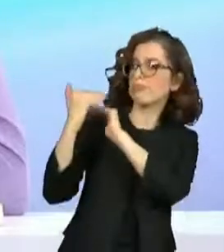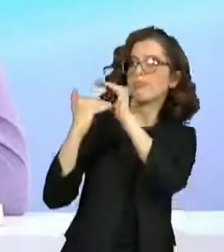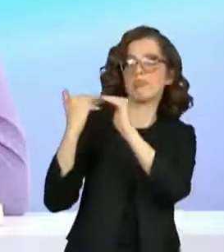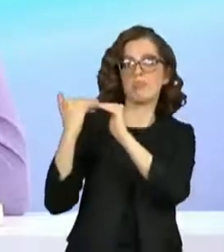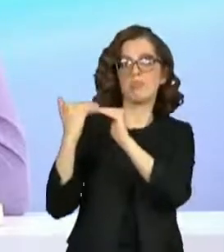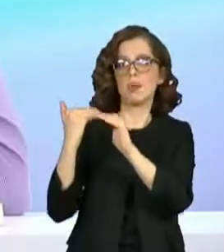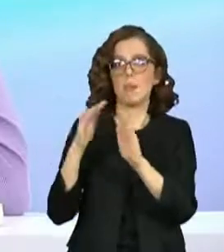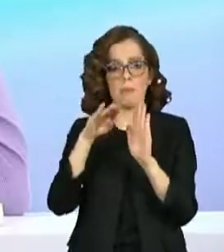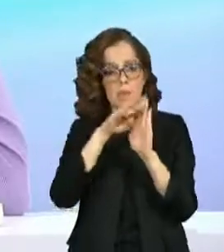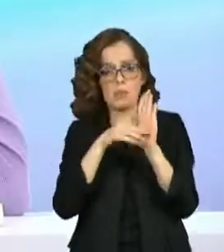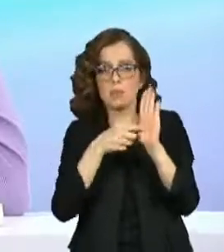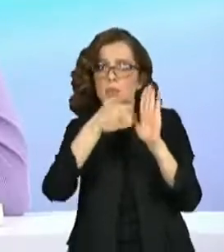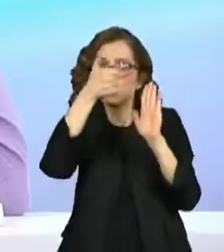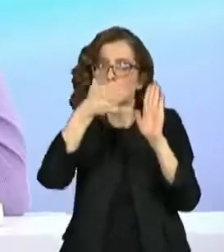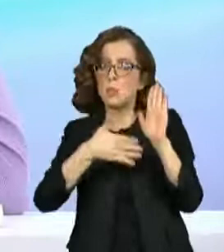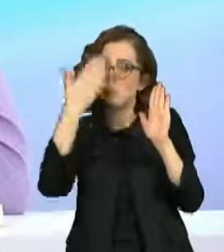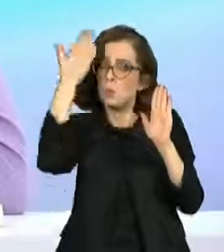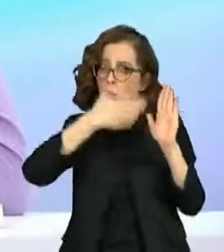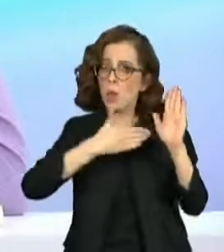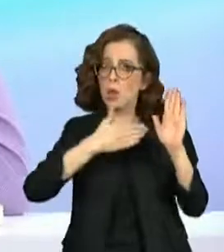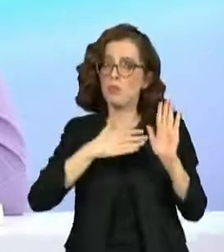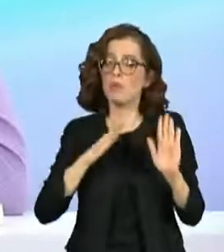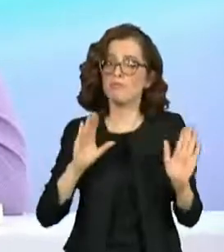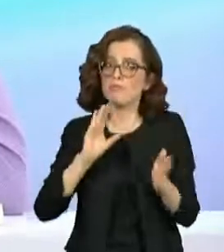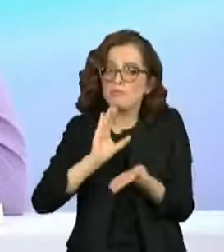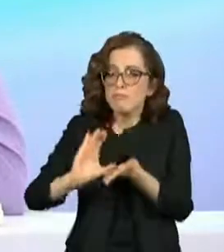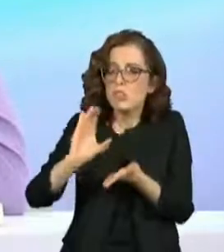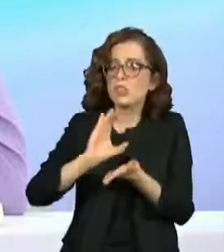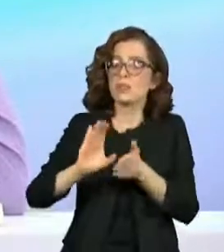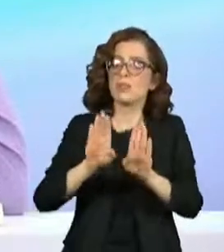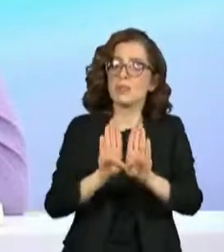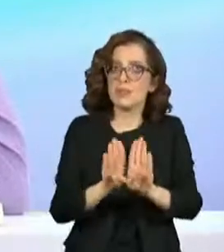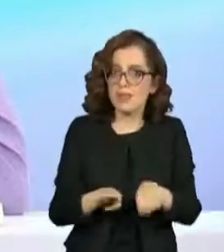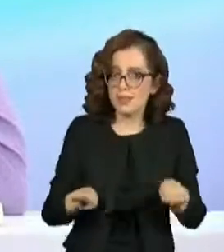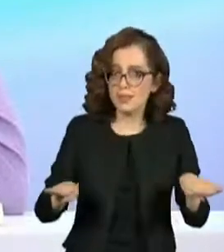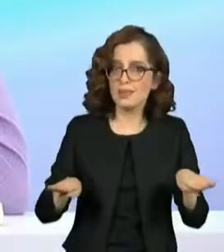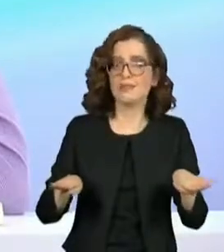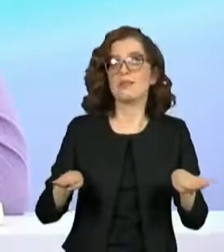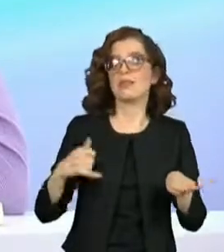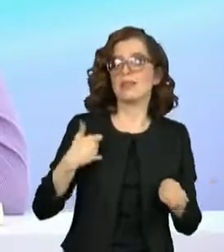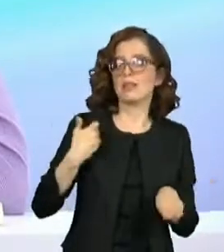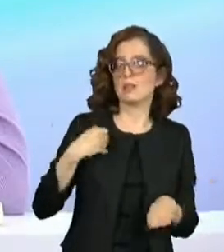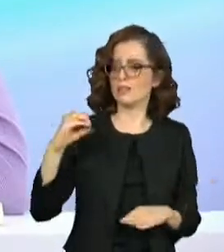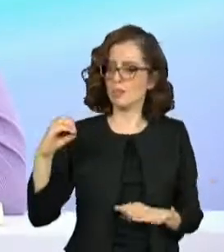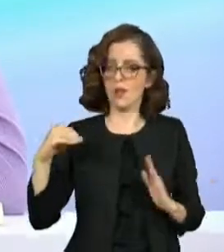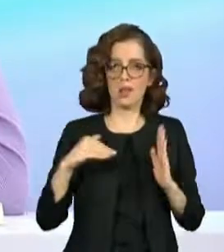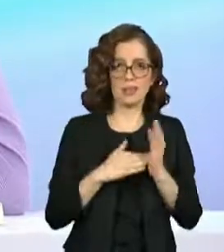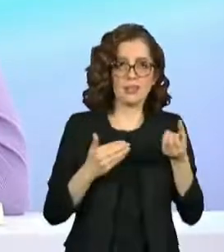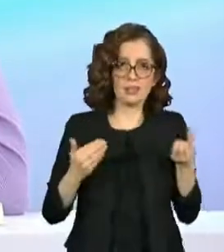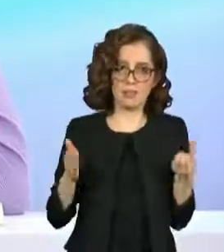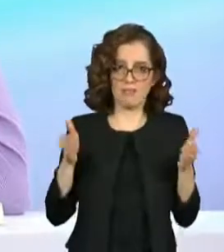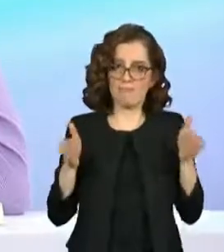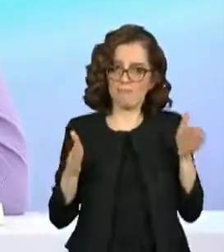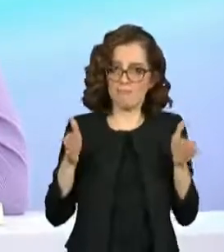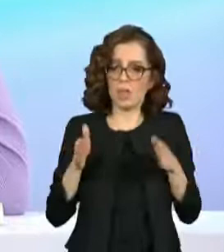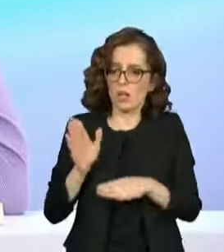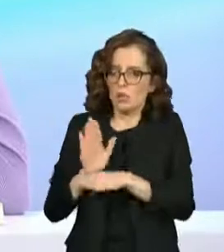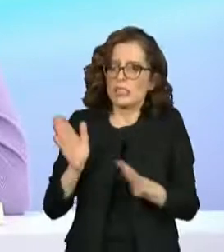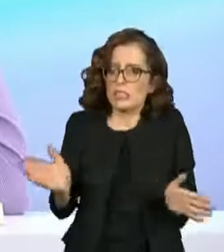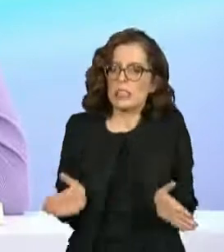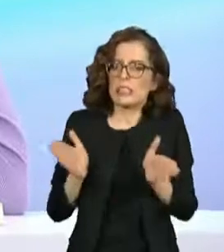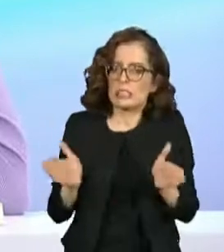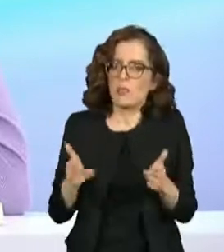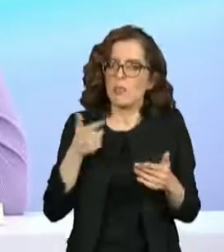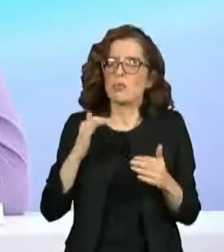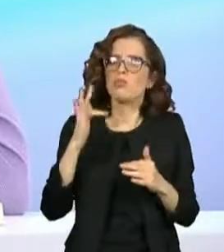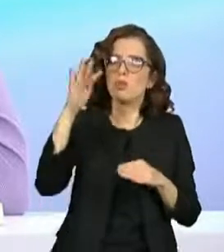os investimentos na primeira infância, que vai ter um impacto considerável na diminuição da desigualdade. Além disso, também a gente